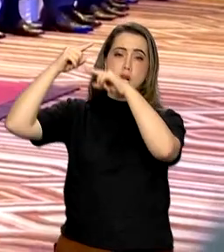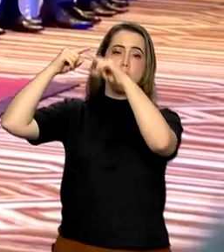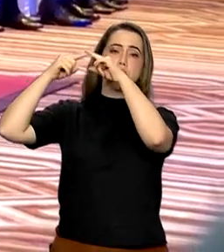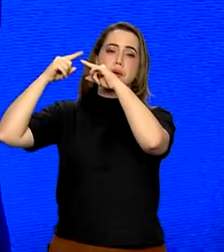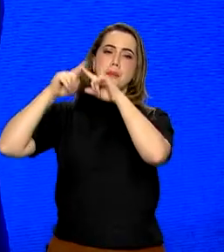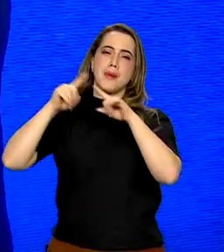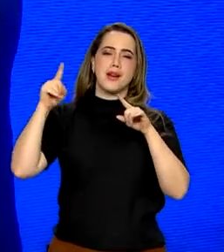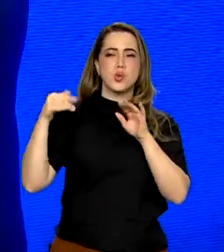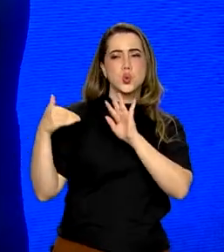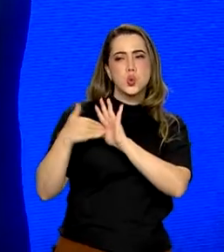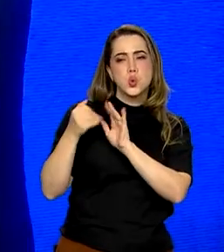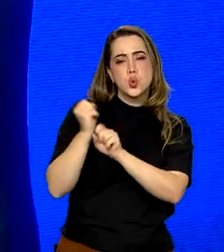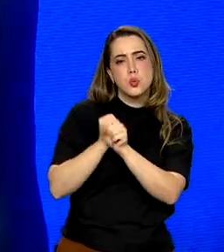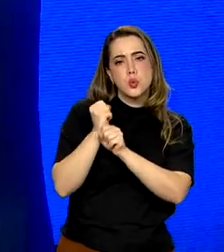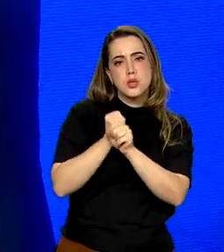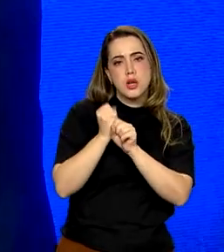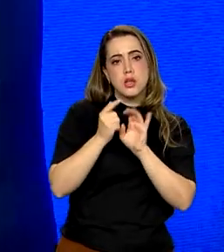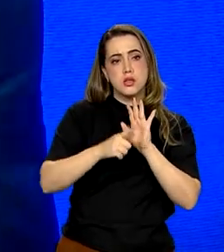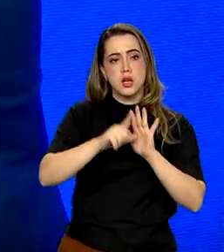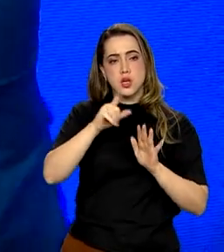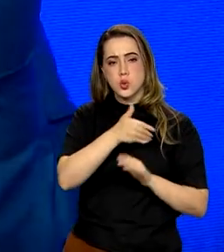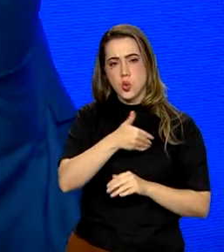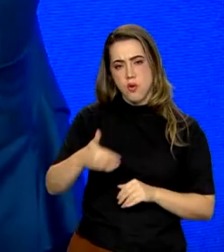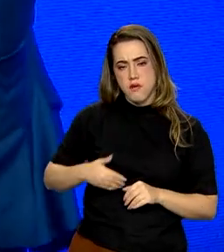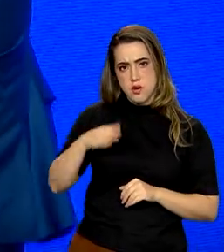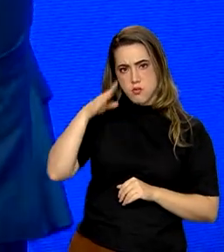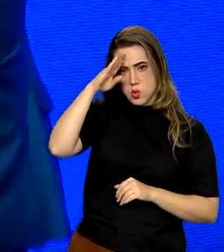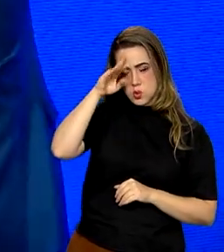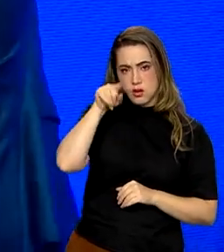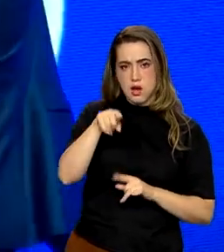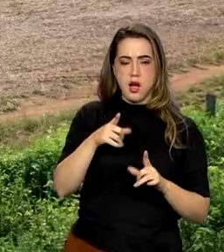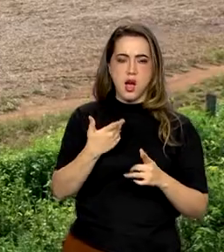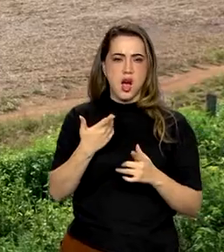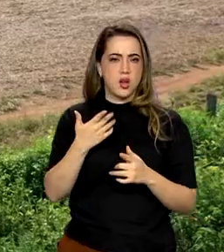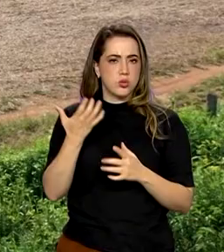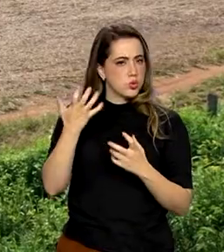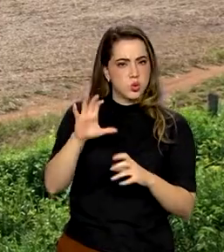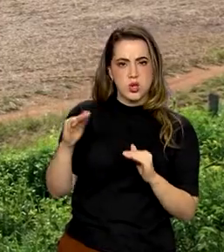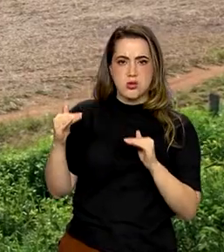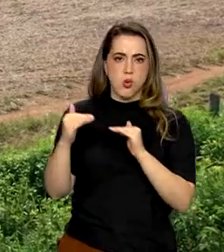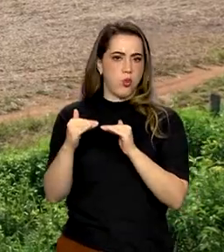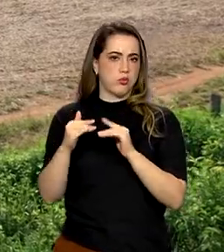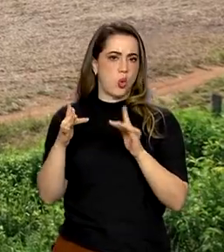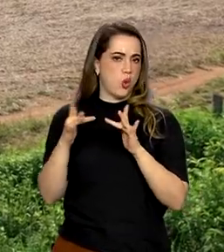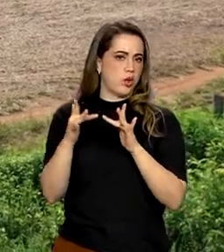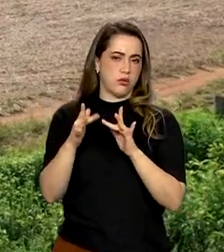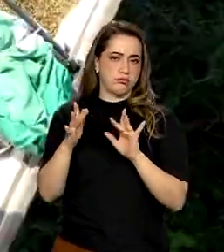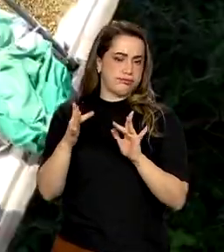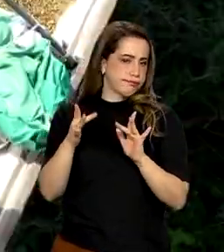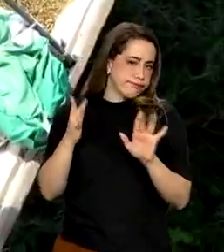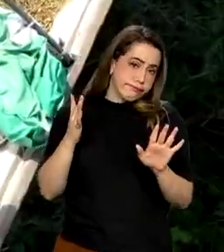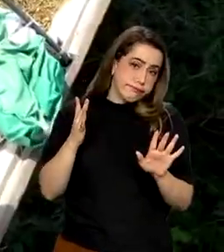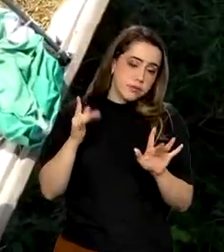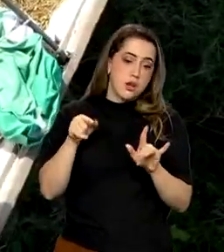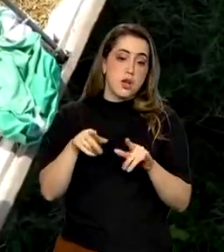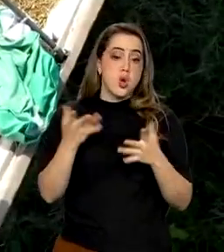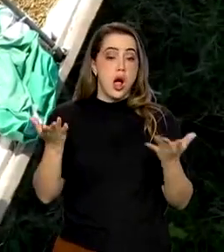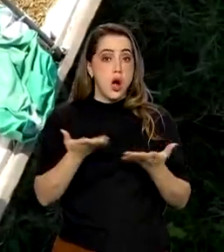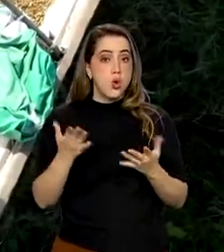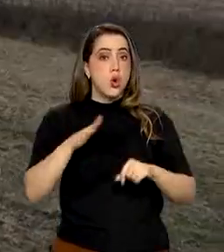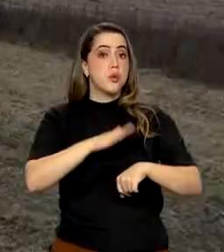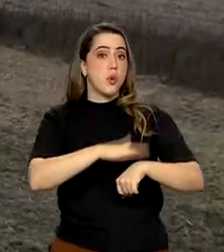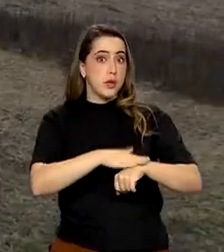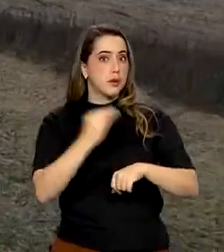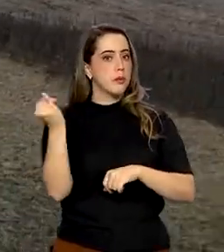ideológicas, por parte do então governo Bolsonaro, tinha sido congelada. O clima político mais caloroso de agora é bom para o mundo dos